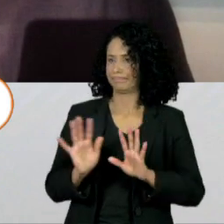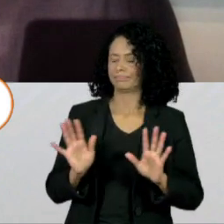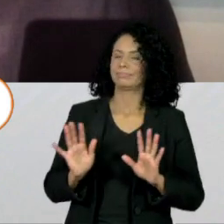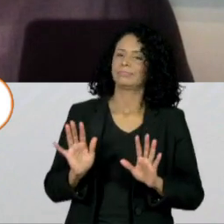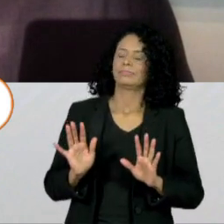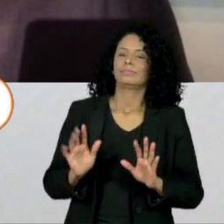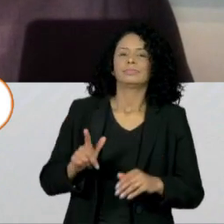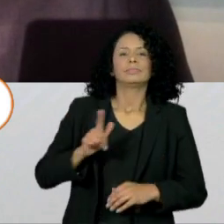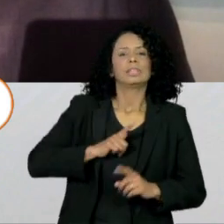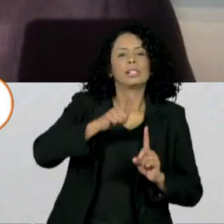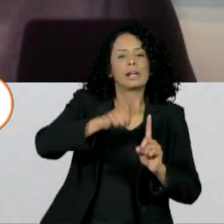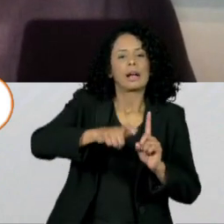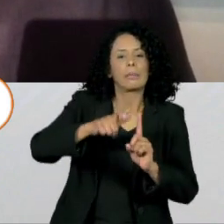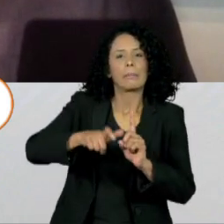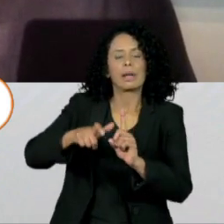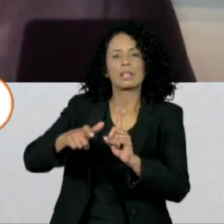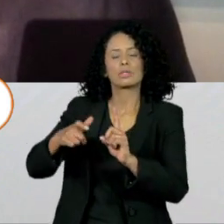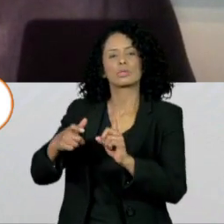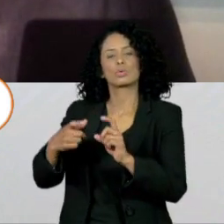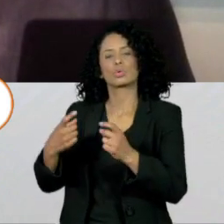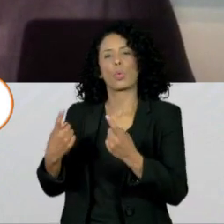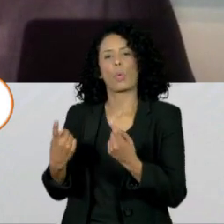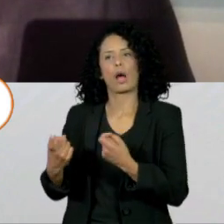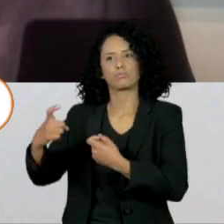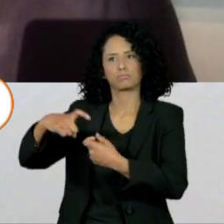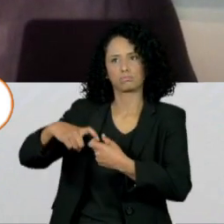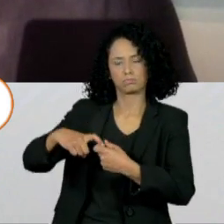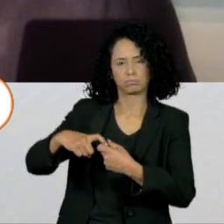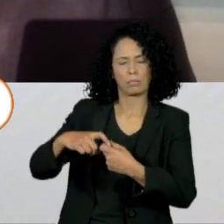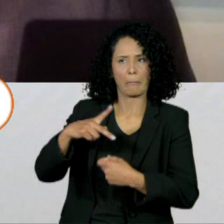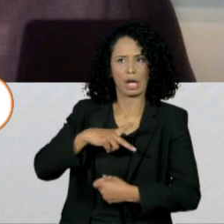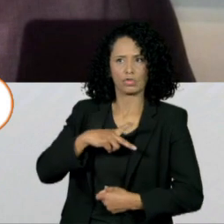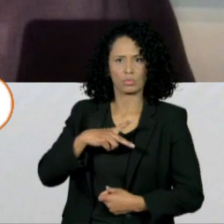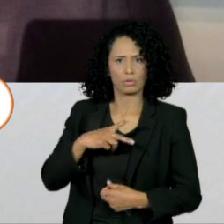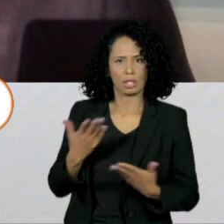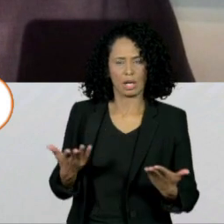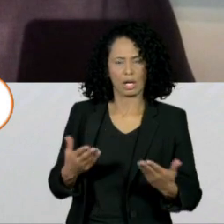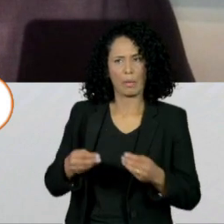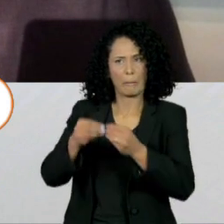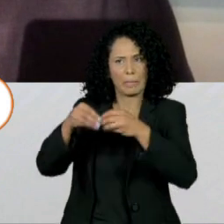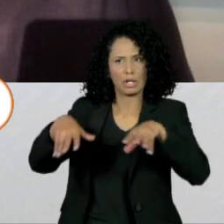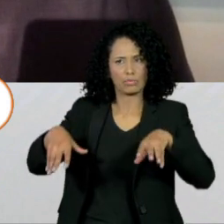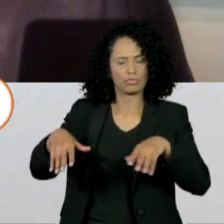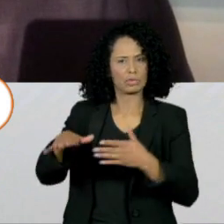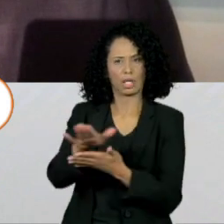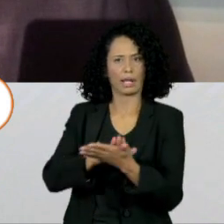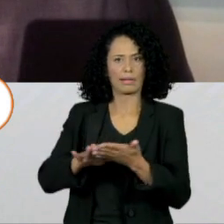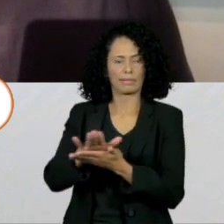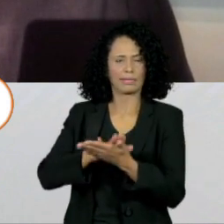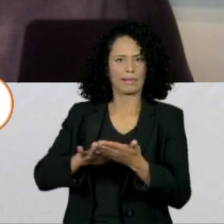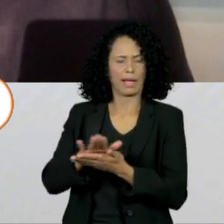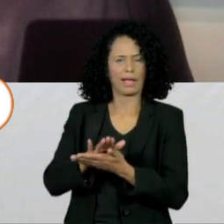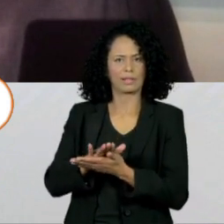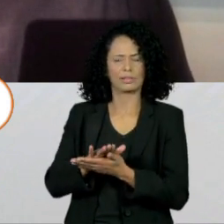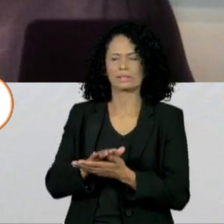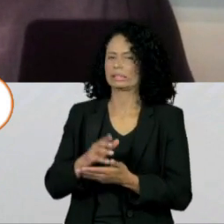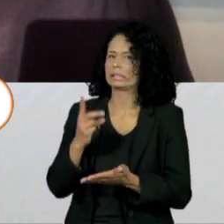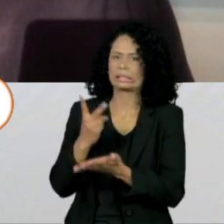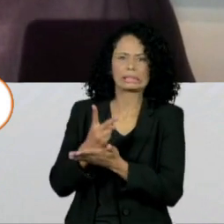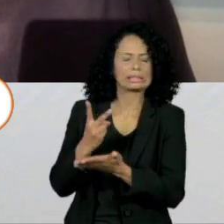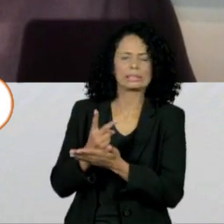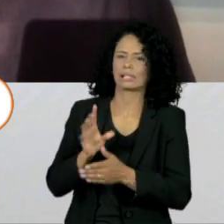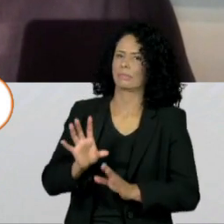acionistas privados que não podem ser prejudicados, né? Com a utilização da empresa, como foi feita durante diversos governos, né? Como